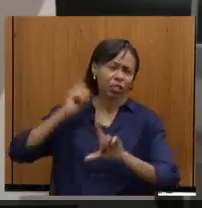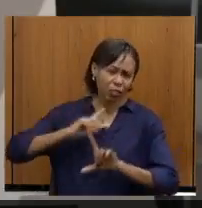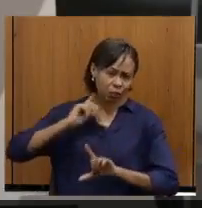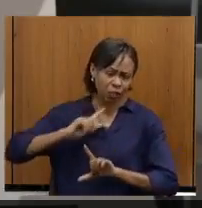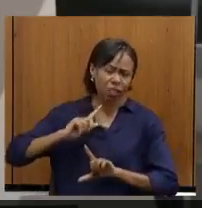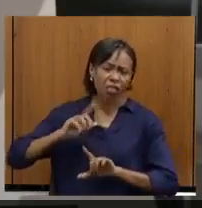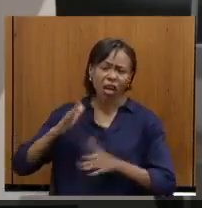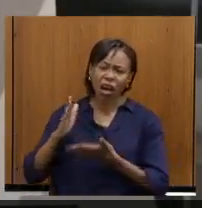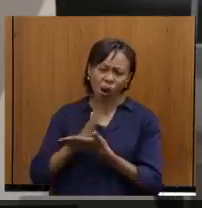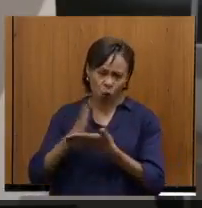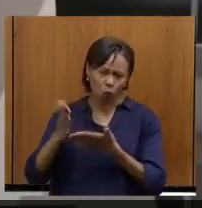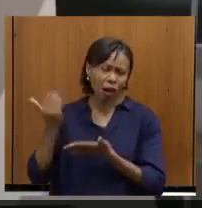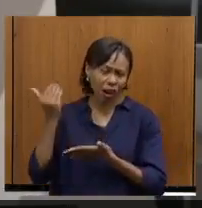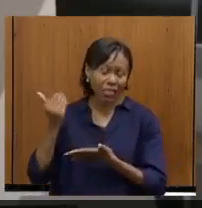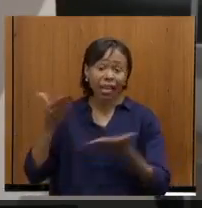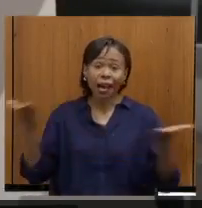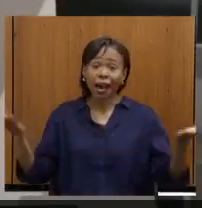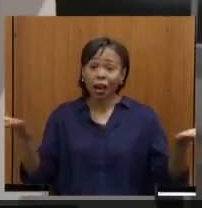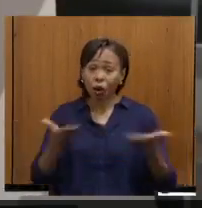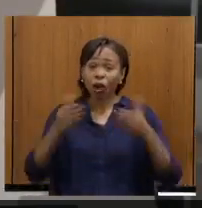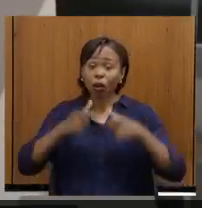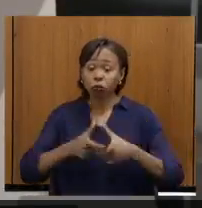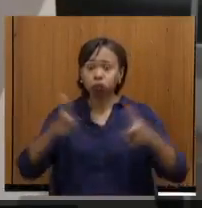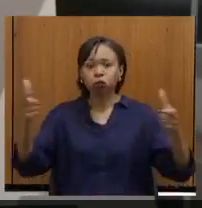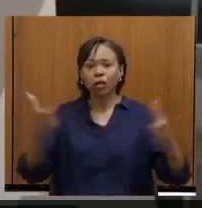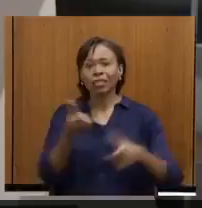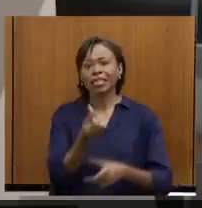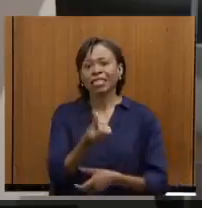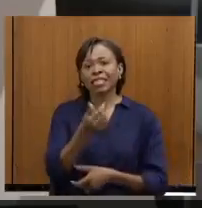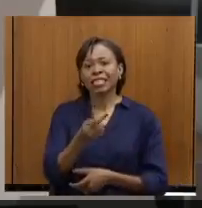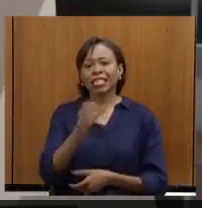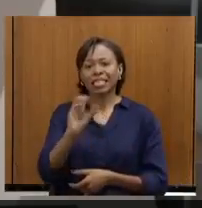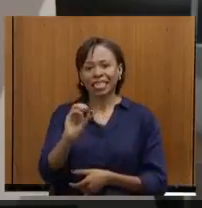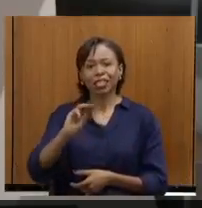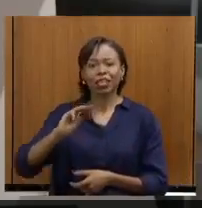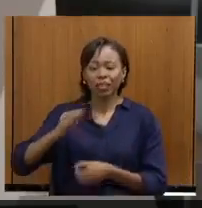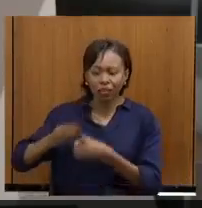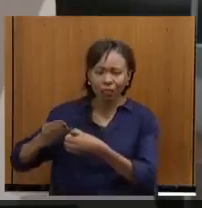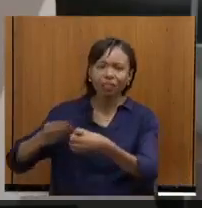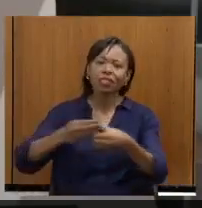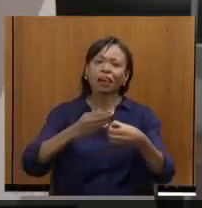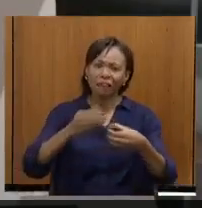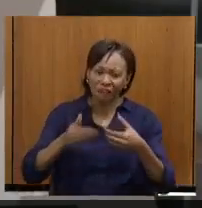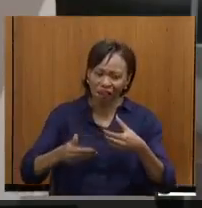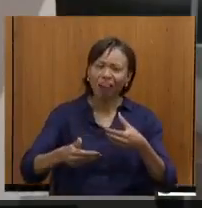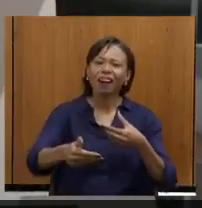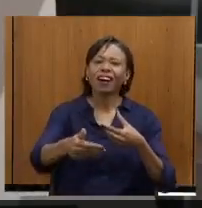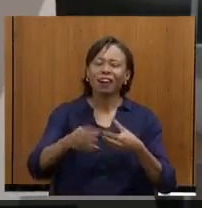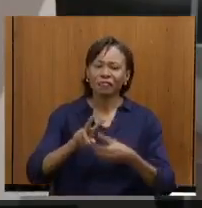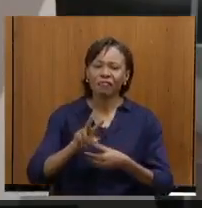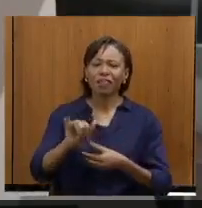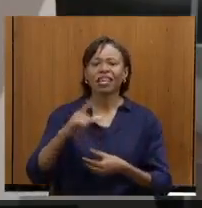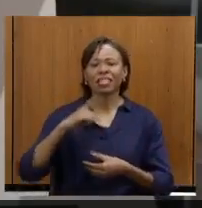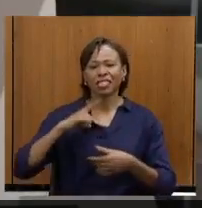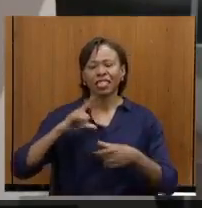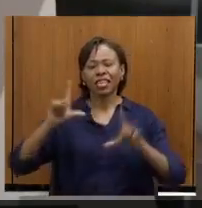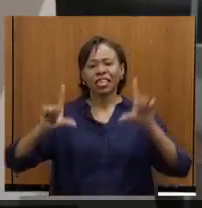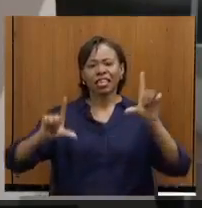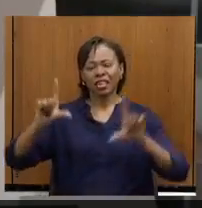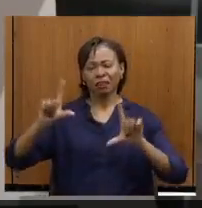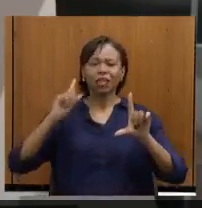municípios. Nós vamos chegar a 670 municípios agora em sinal digital,